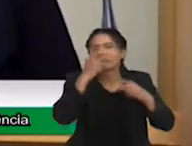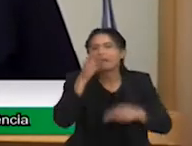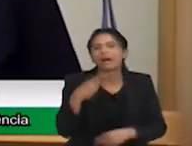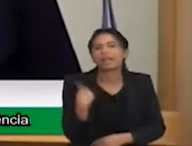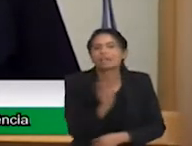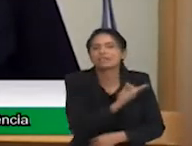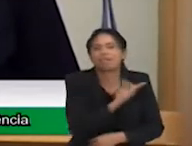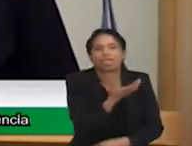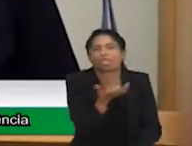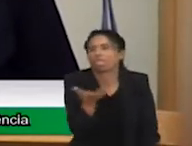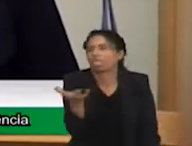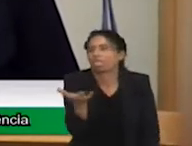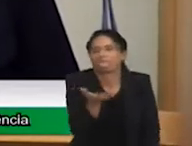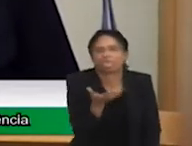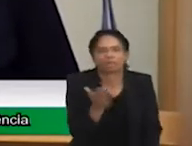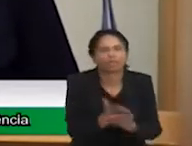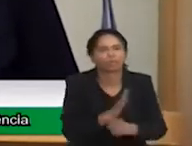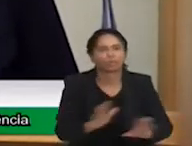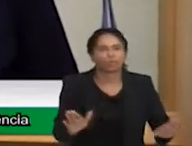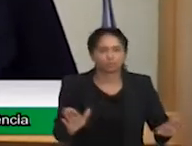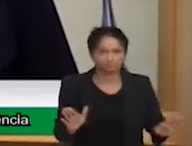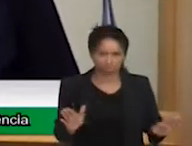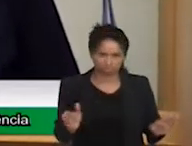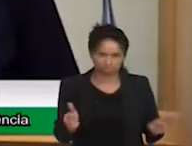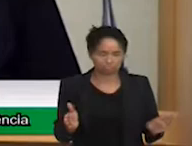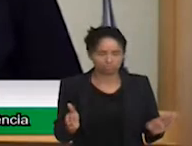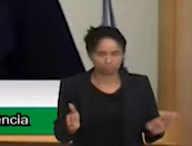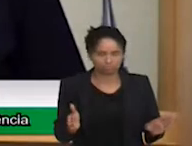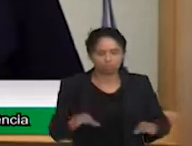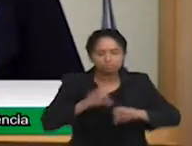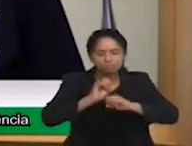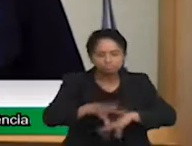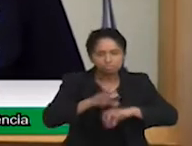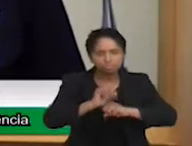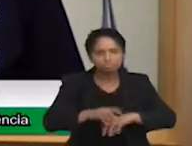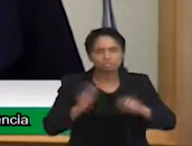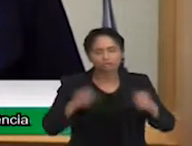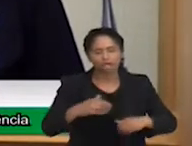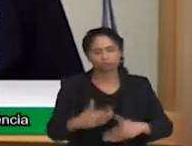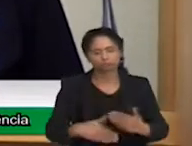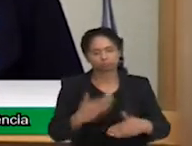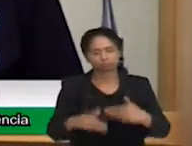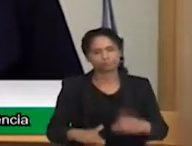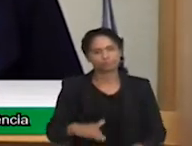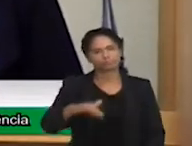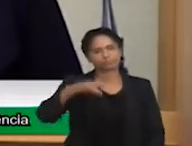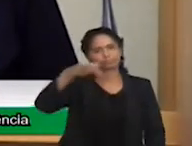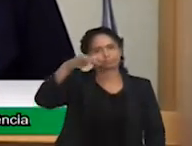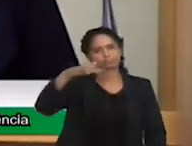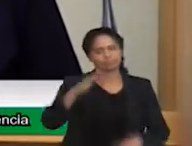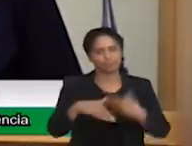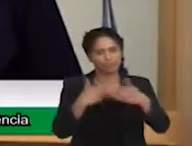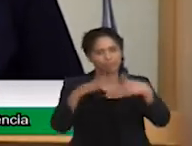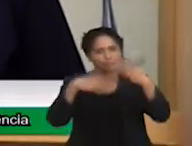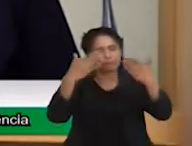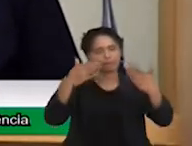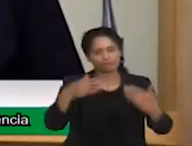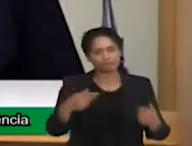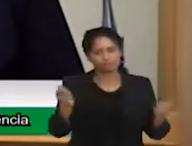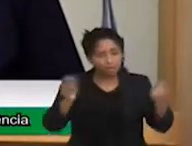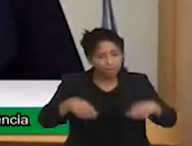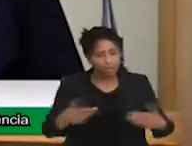Educar é ter o poder de mudar o destino de pessoas. A educação especial requer aplicação da ciência,